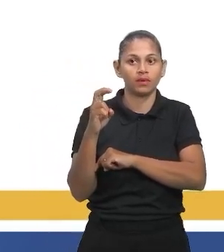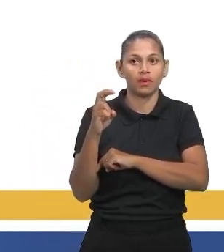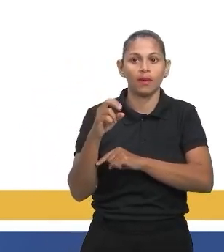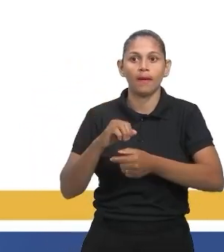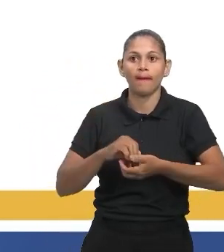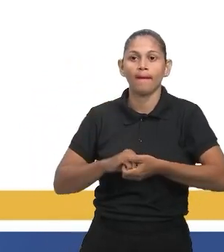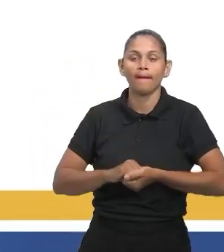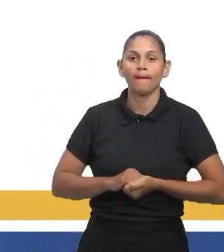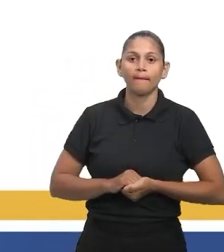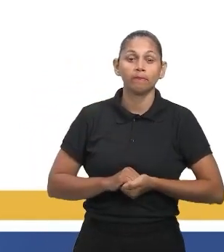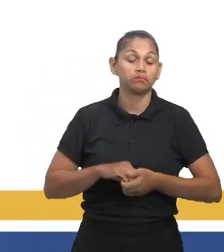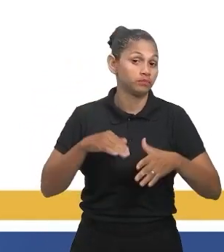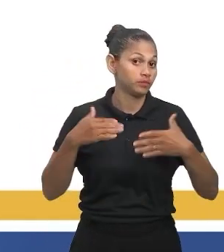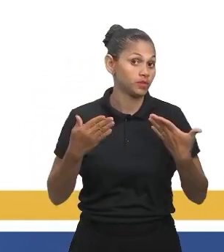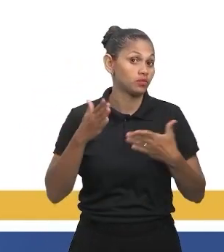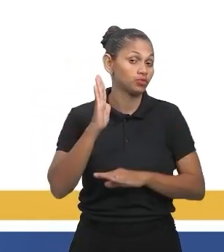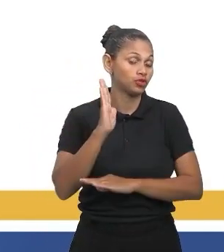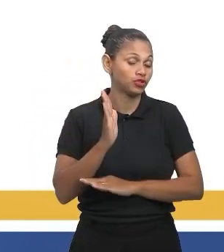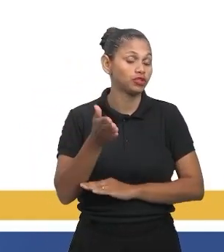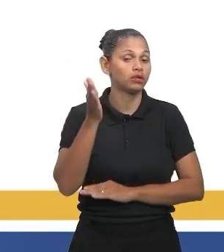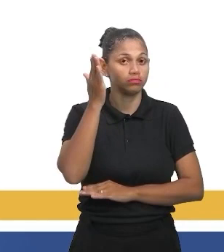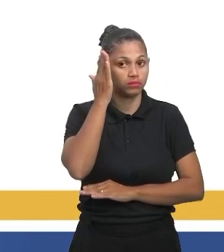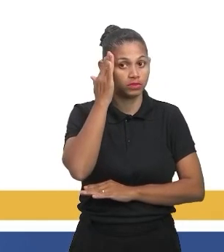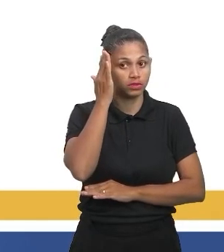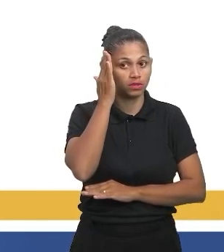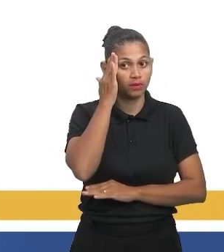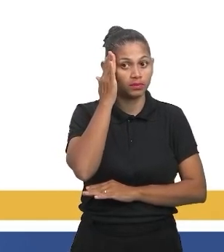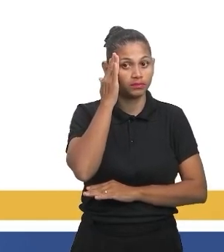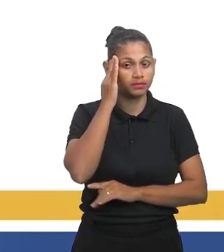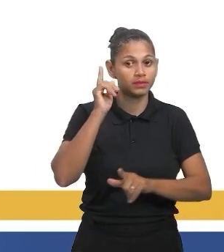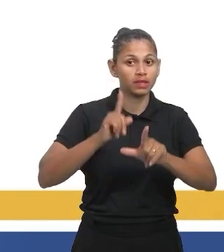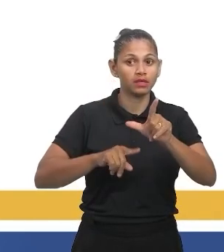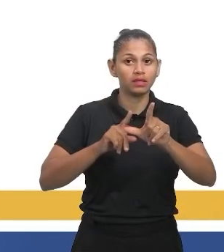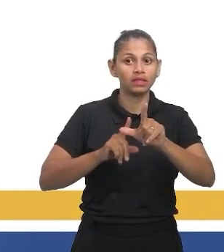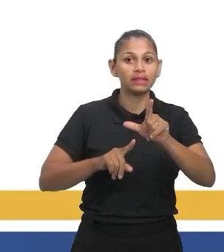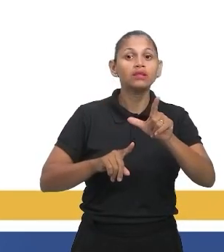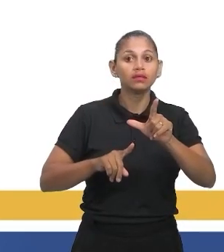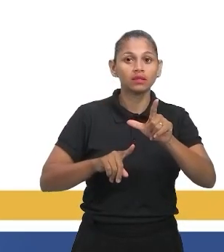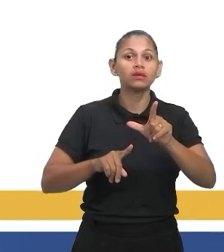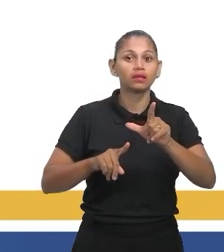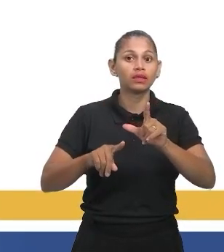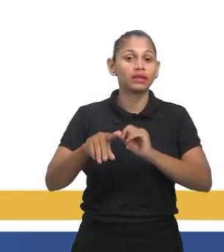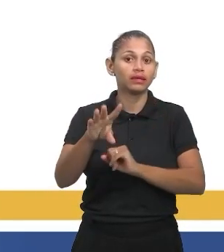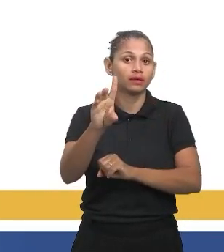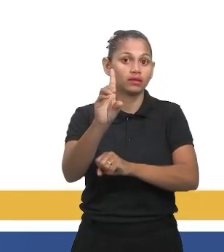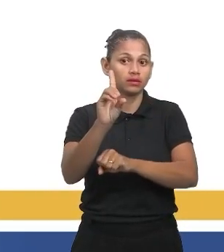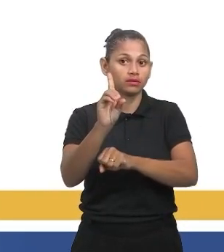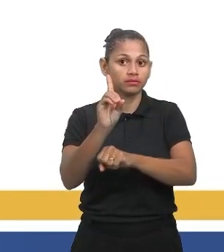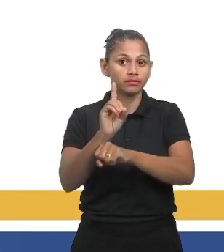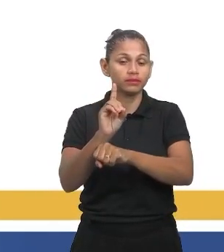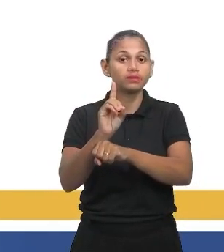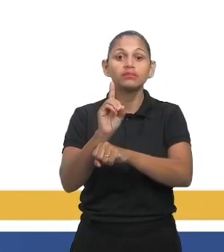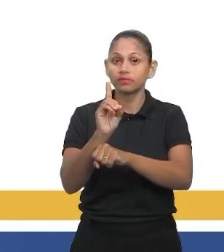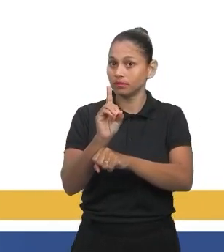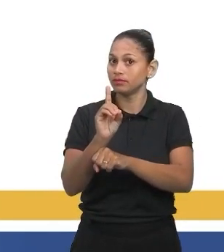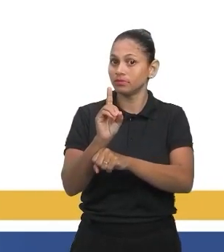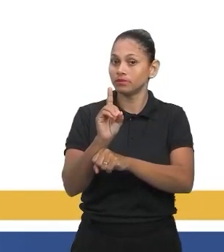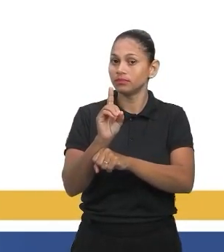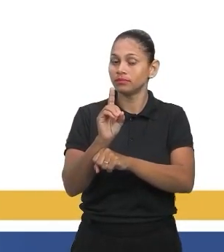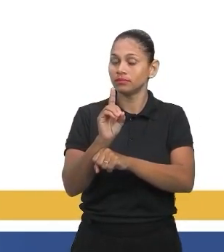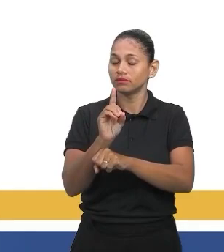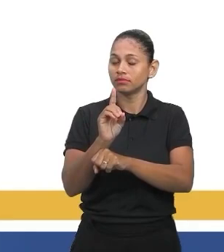que é 4,5. Então, o que nos dá como gabarito, a alternativa, eu estava entre a C e a D, né? A alternativa, letra D.